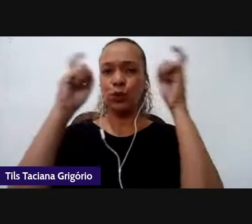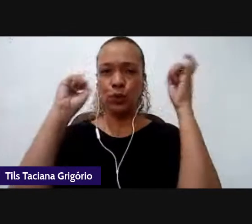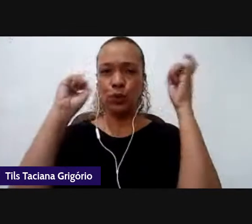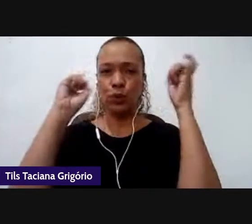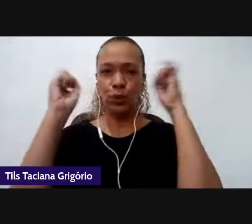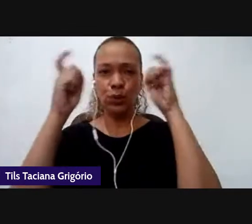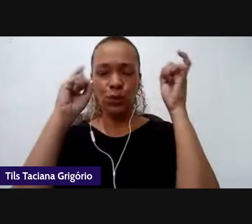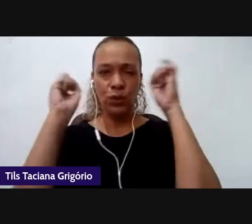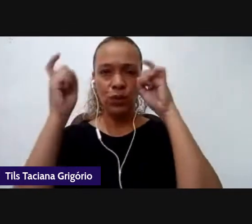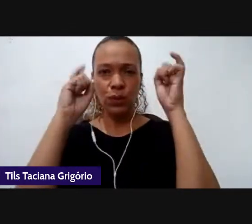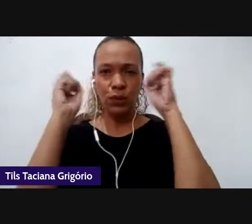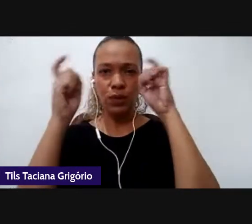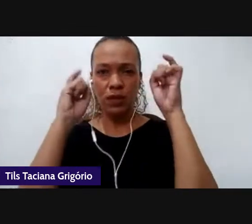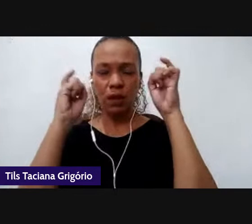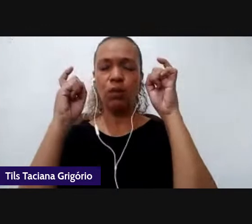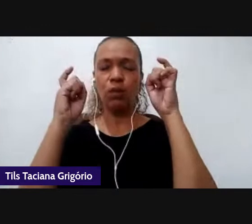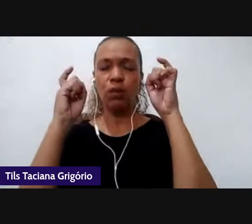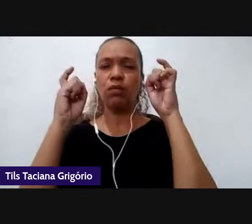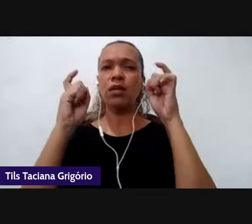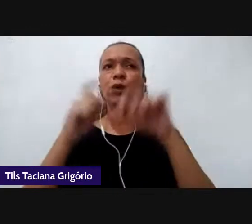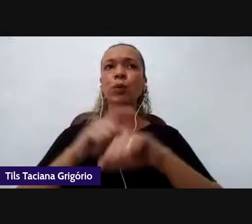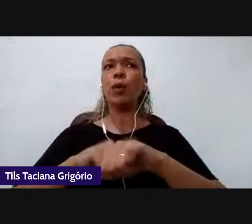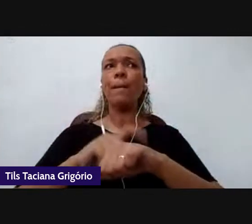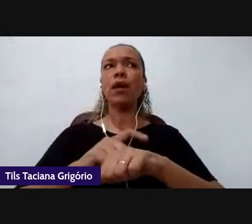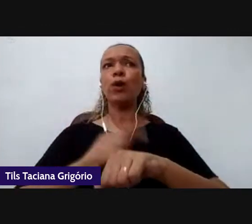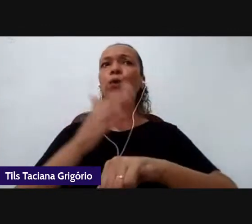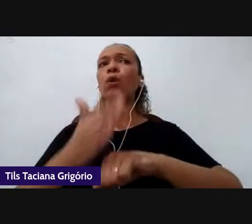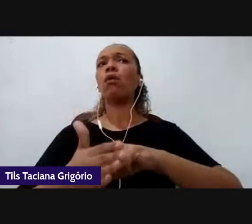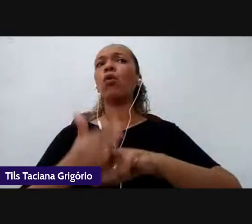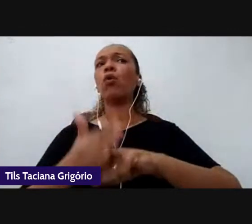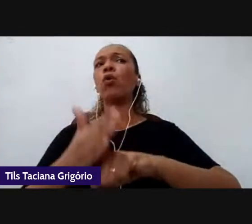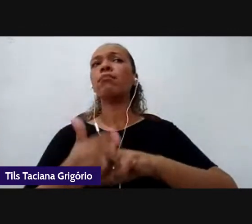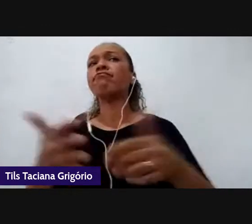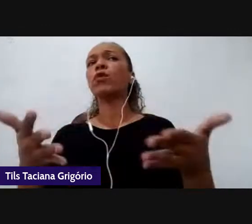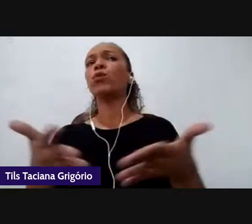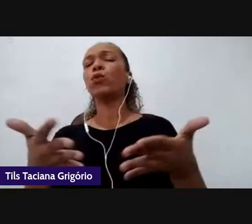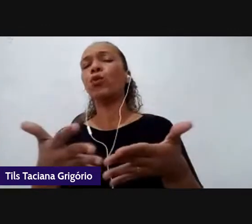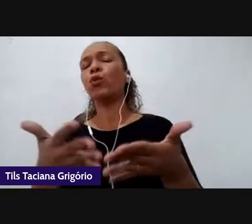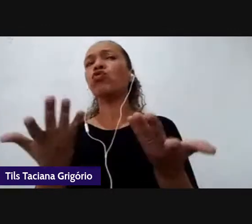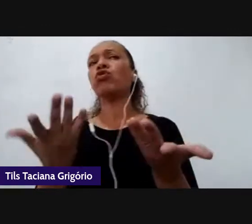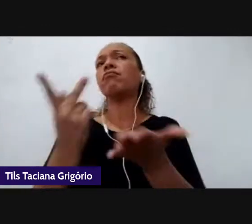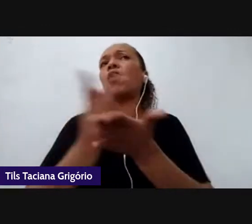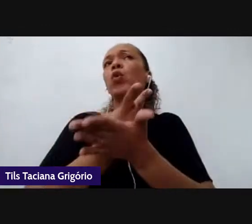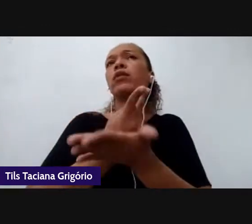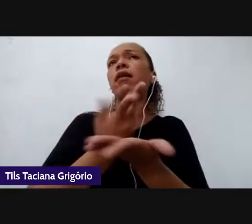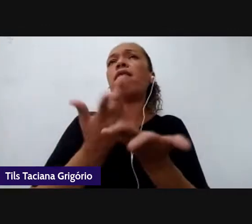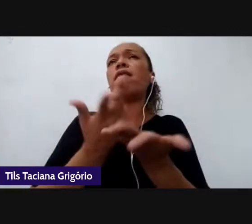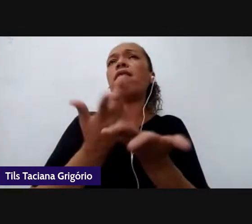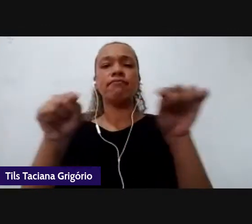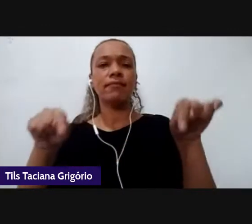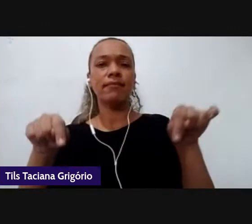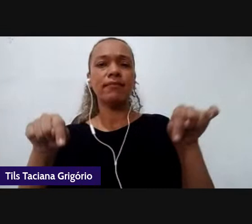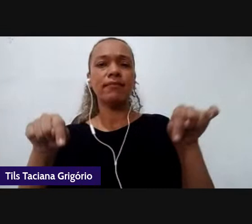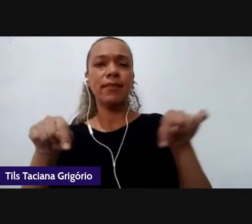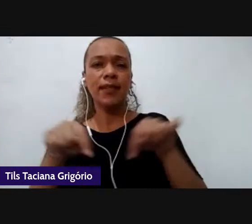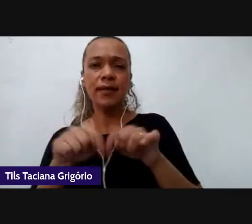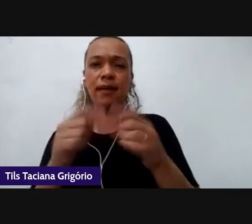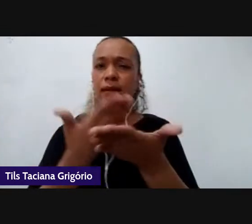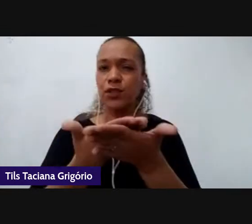acerca da contemporaneidade, do que acontece agora conosco nas salas de aulas, nas